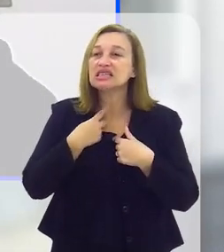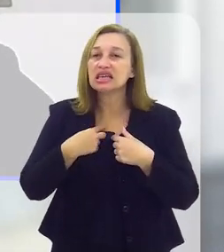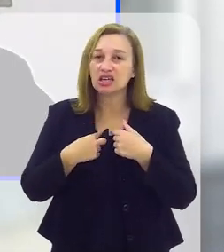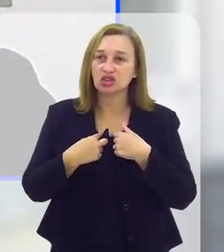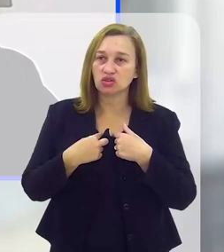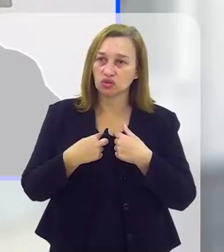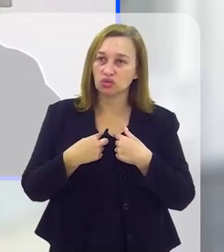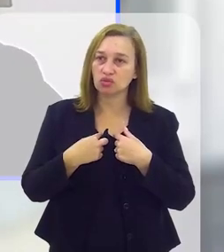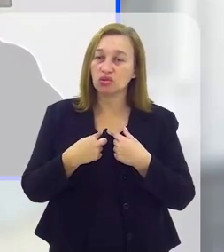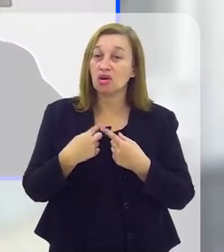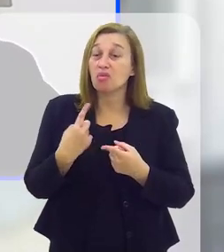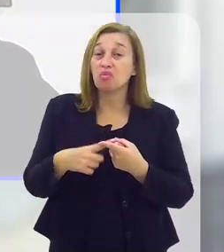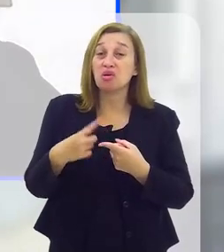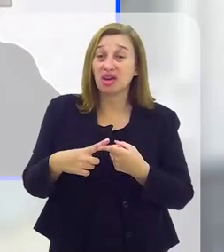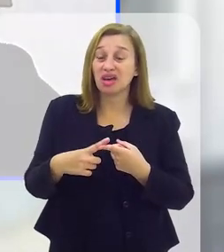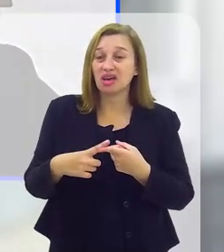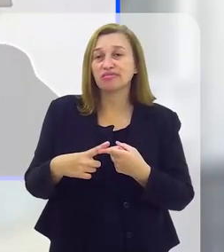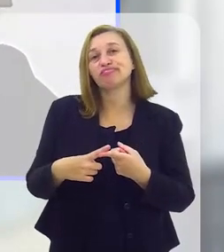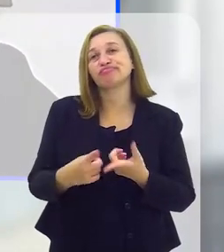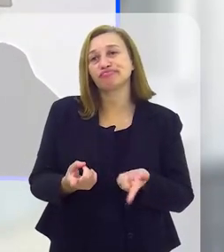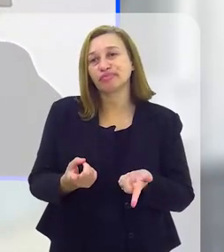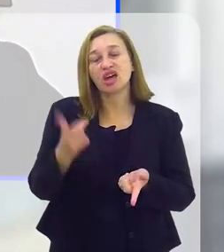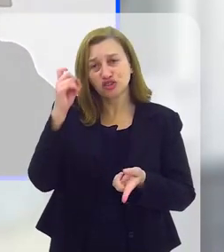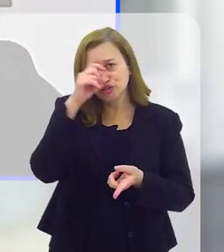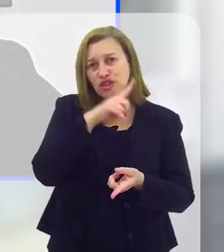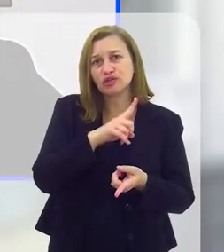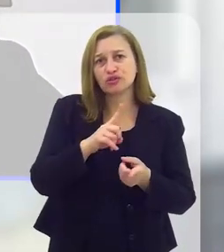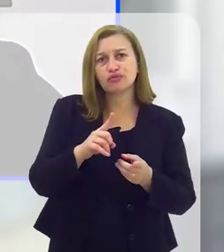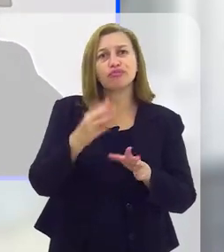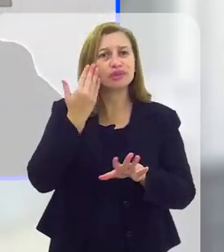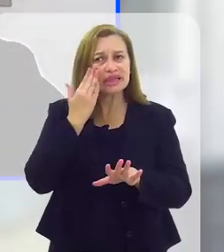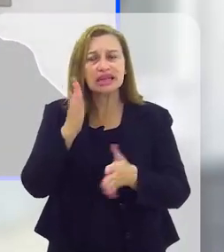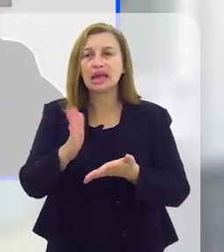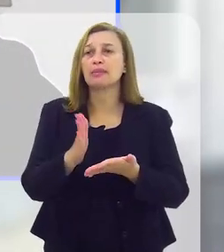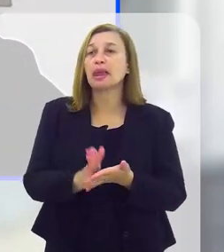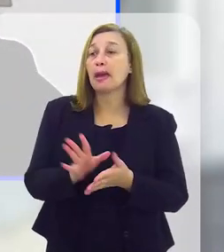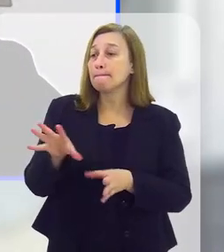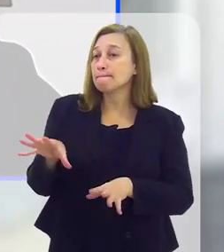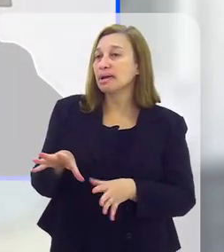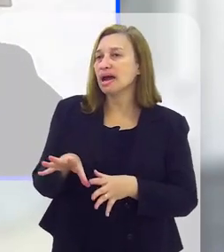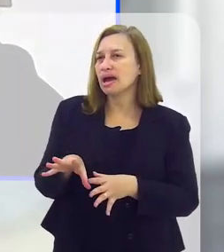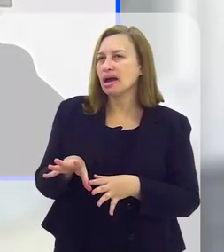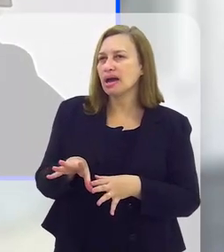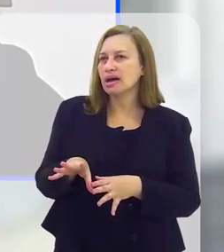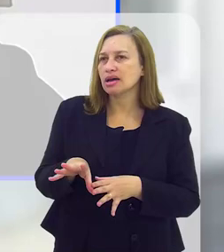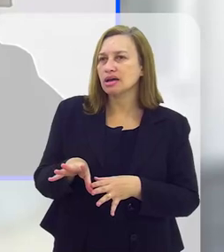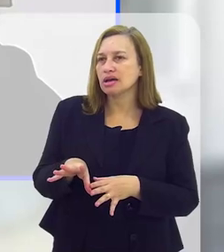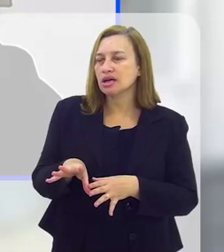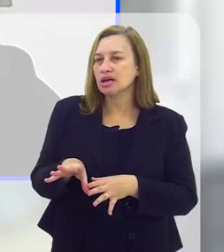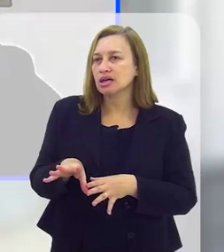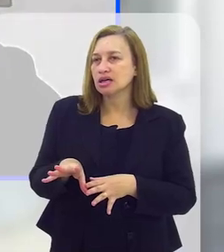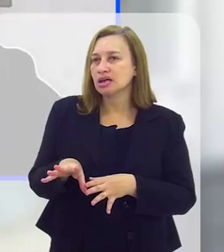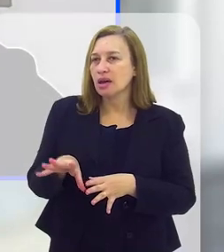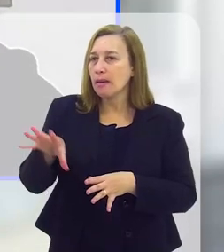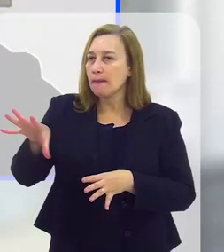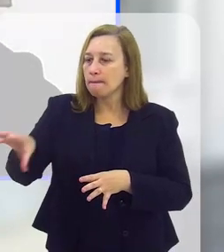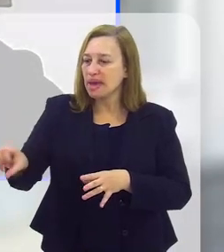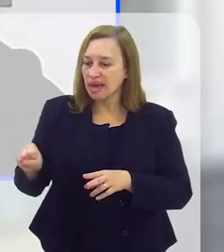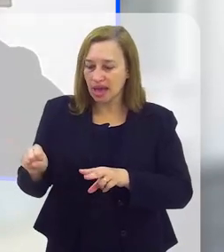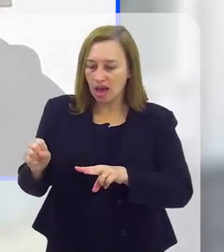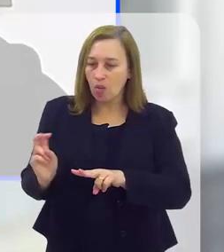a falta de vontade, e porque é trabalhoso. Vamos entender